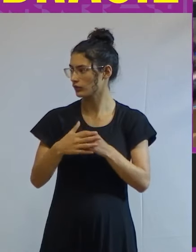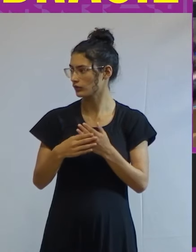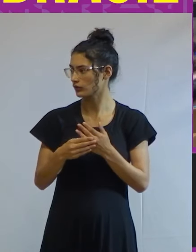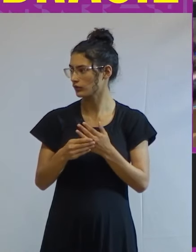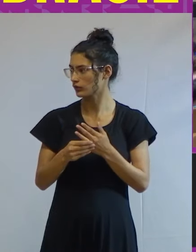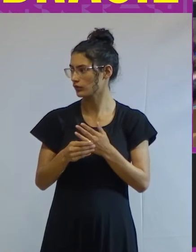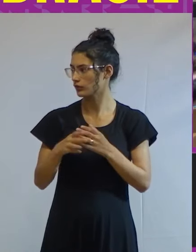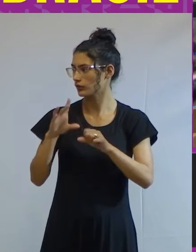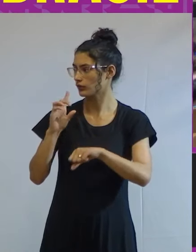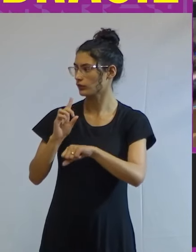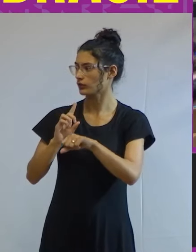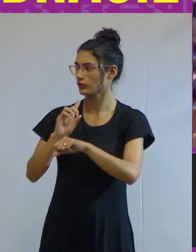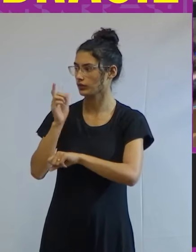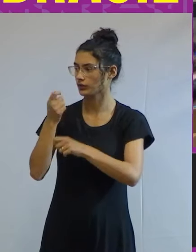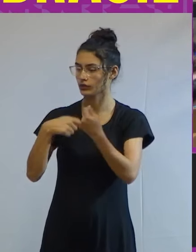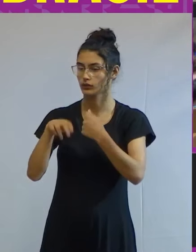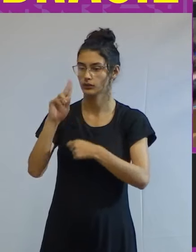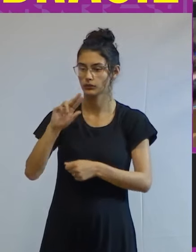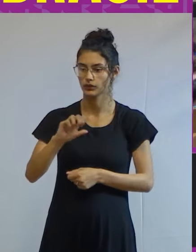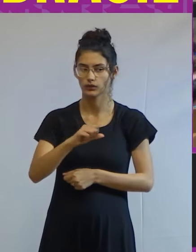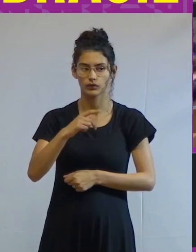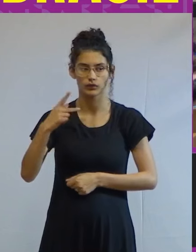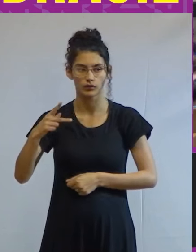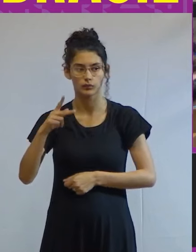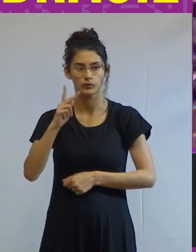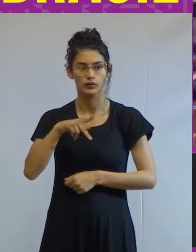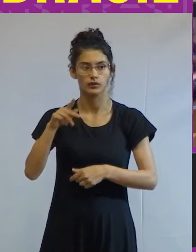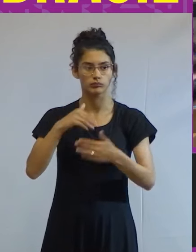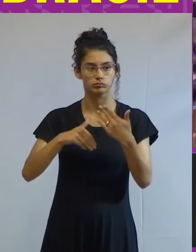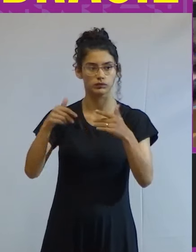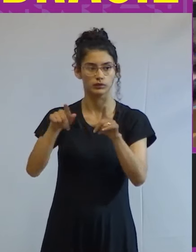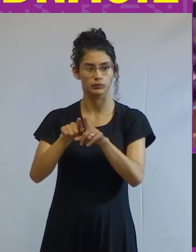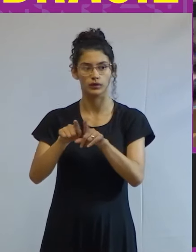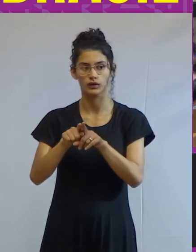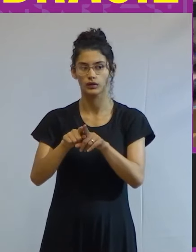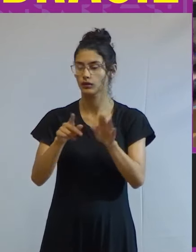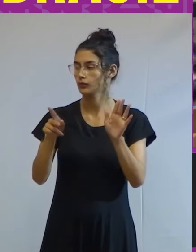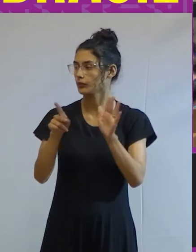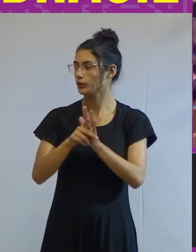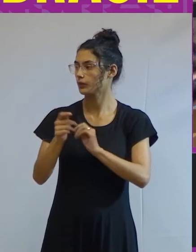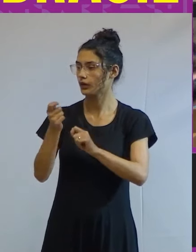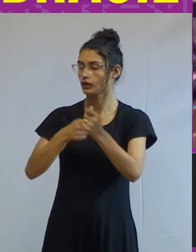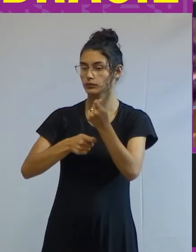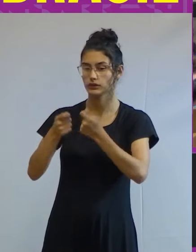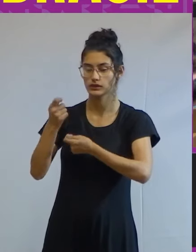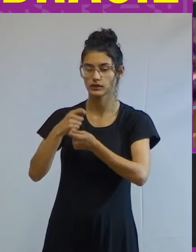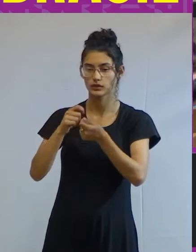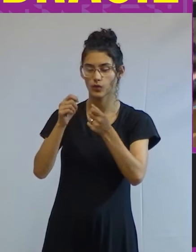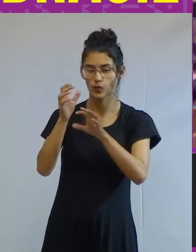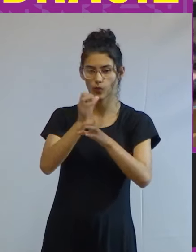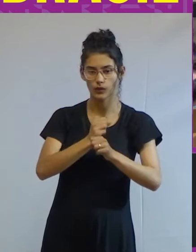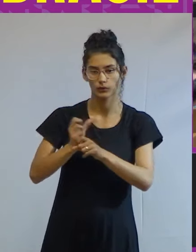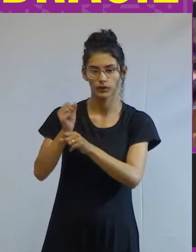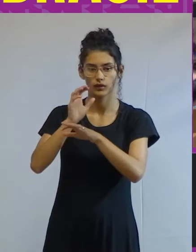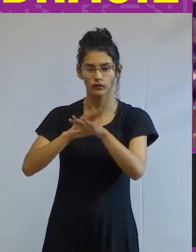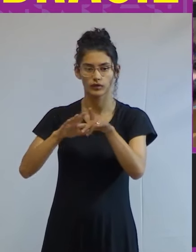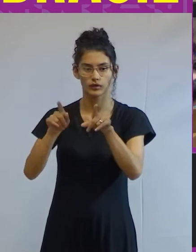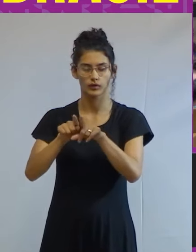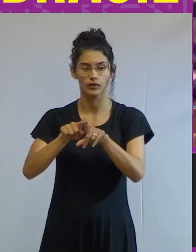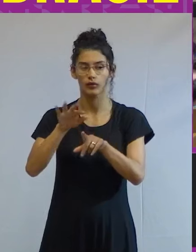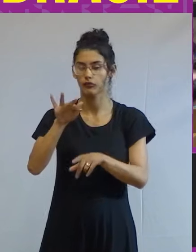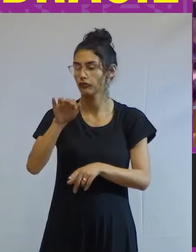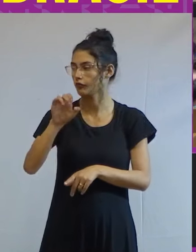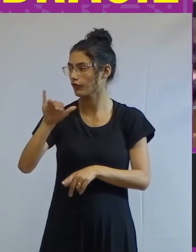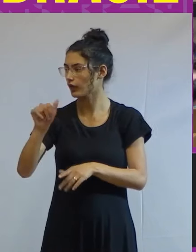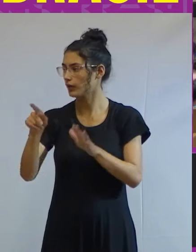Com doutorado em Economia pela USP, professora titular da Faculdade de Economia, Administração, Contabilidade e Atuária FEA